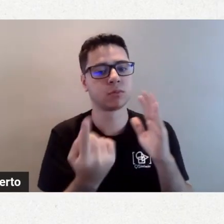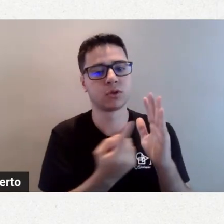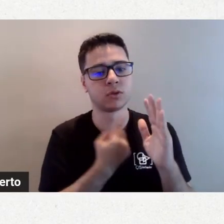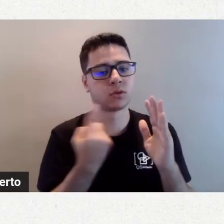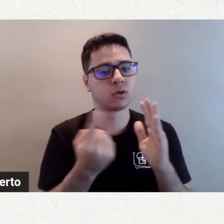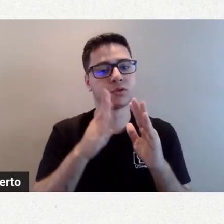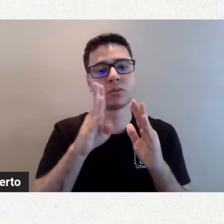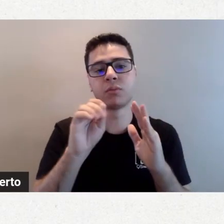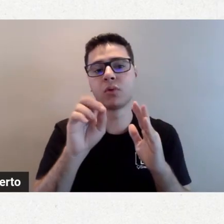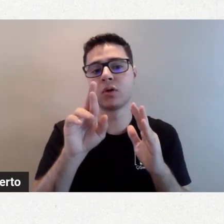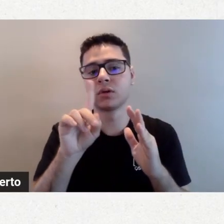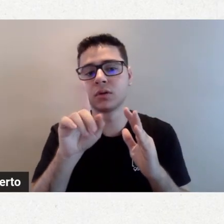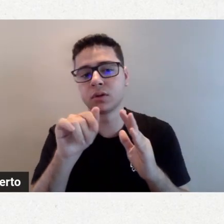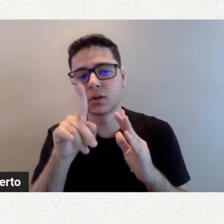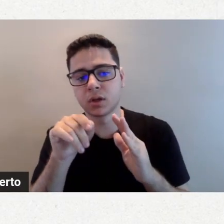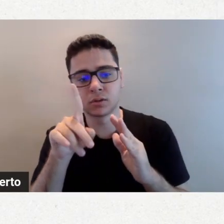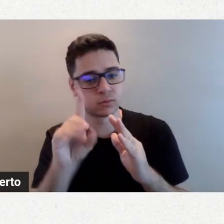bordado.